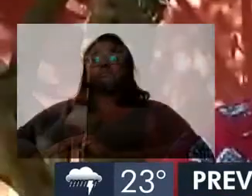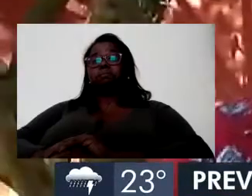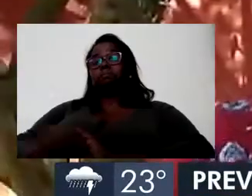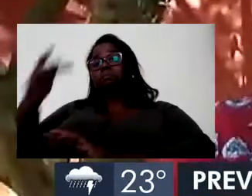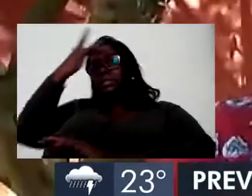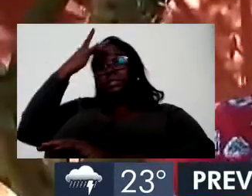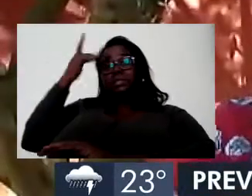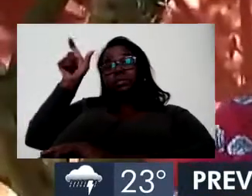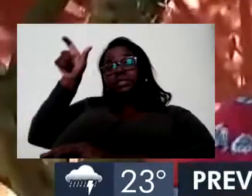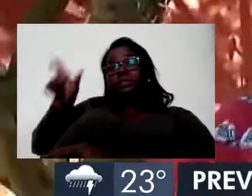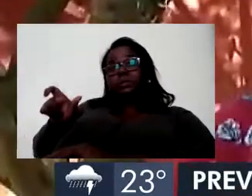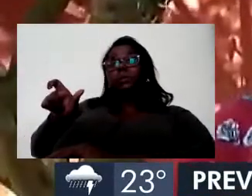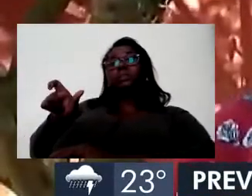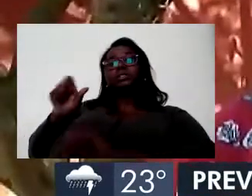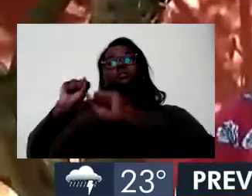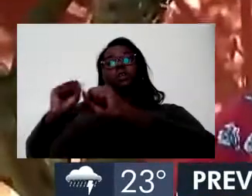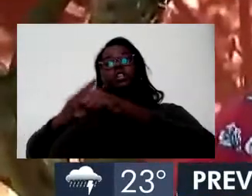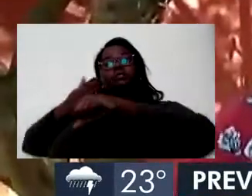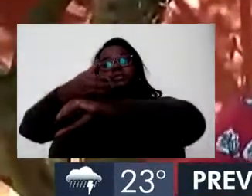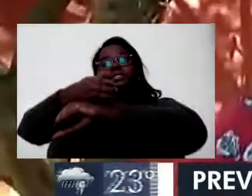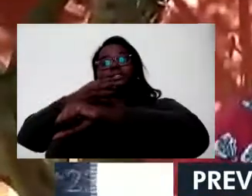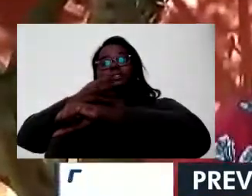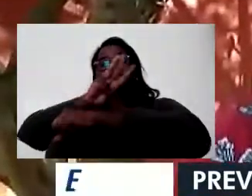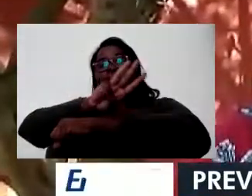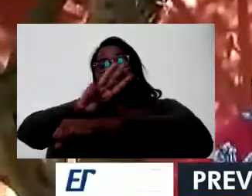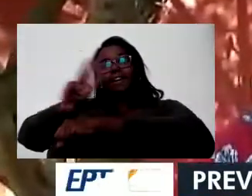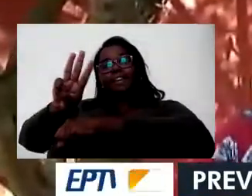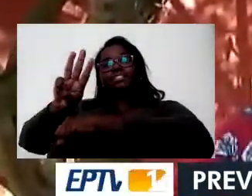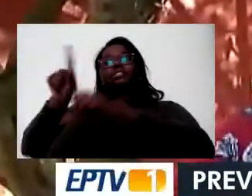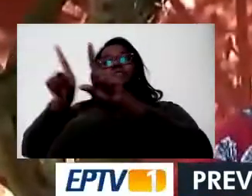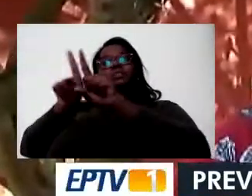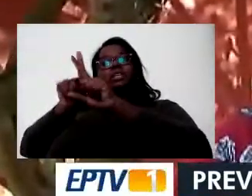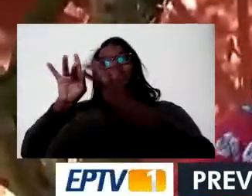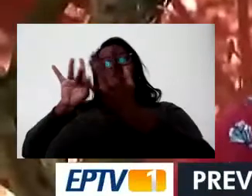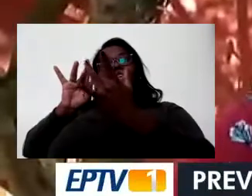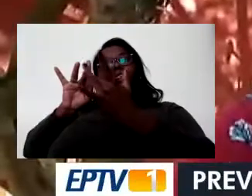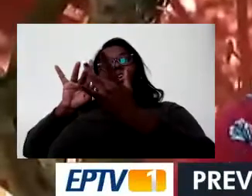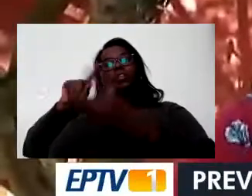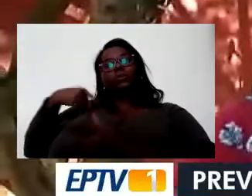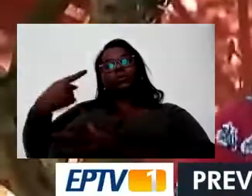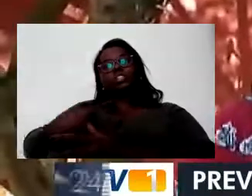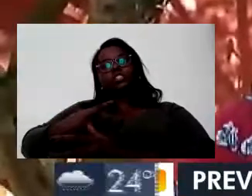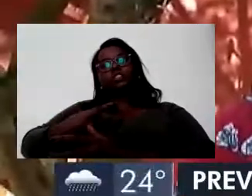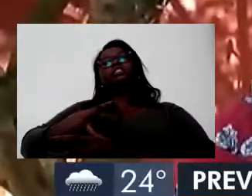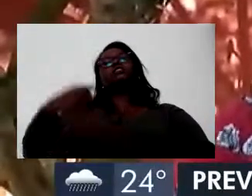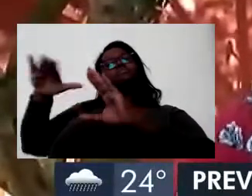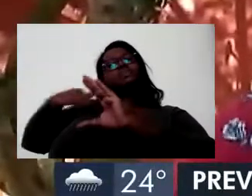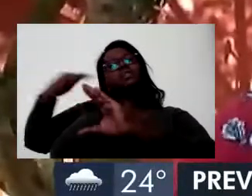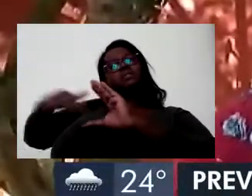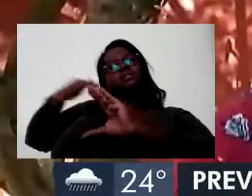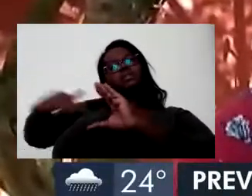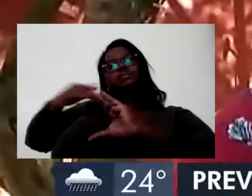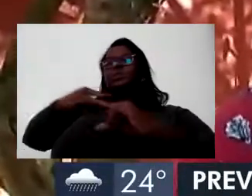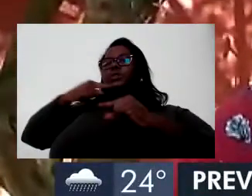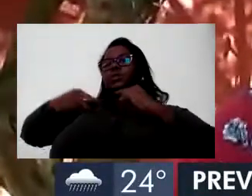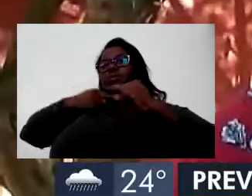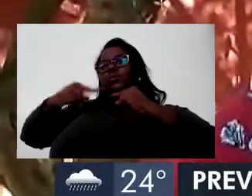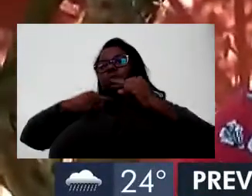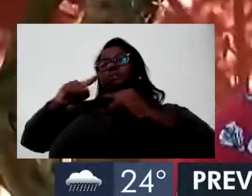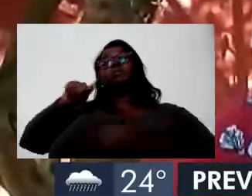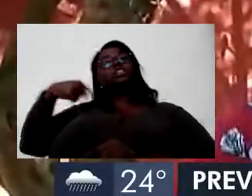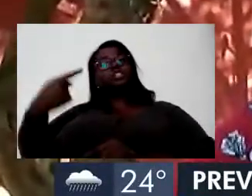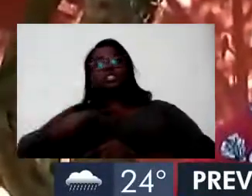As pessoas, através do site, podem entrar em contato conosco com as suas dúvidas de qualquer natureza, que a gente